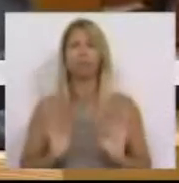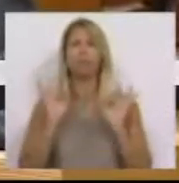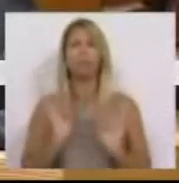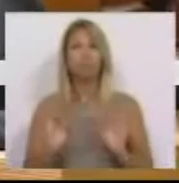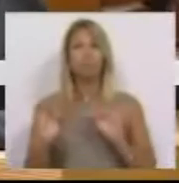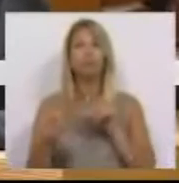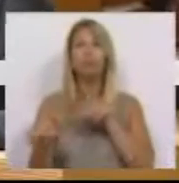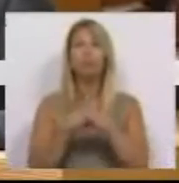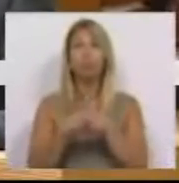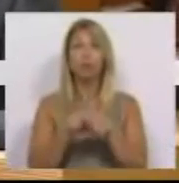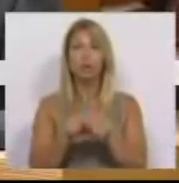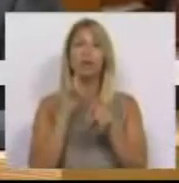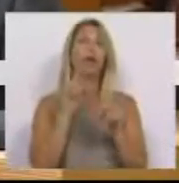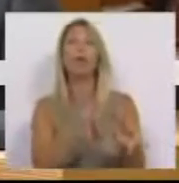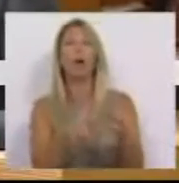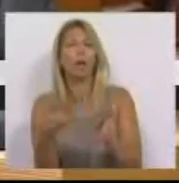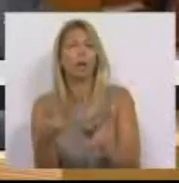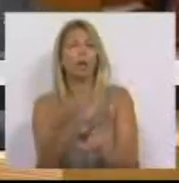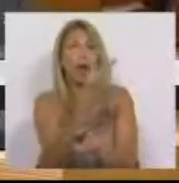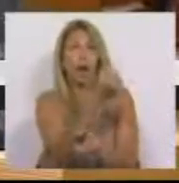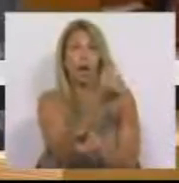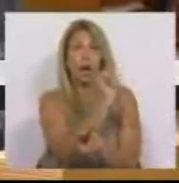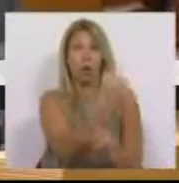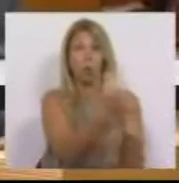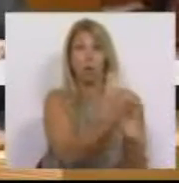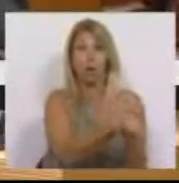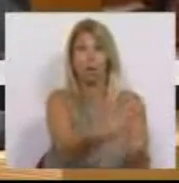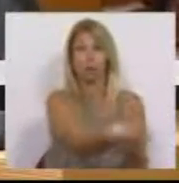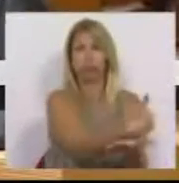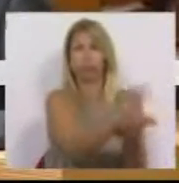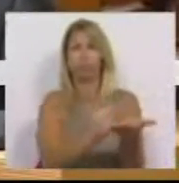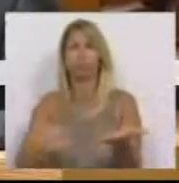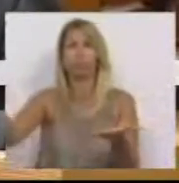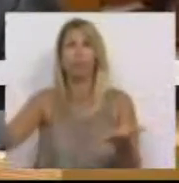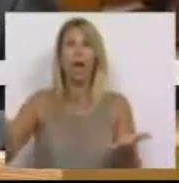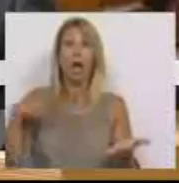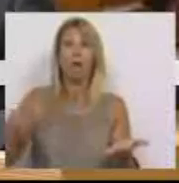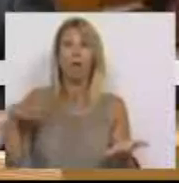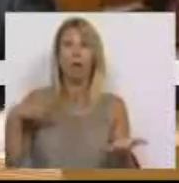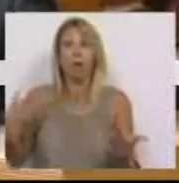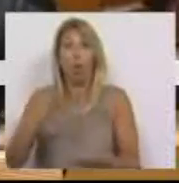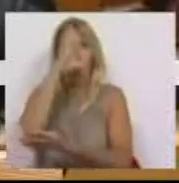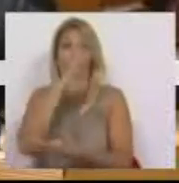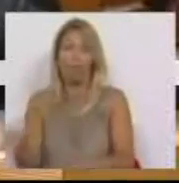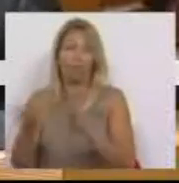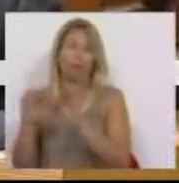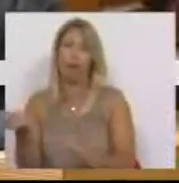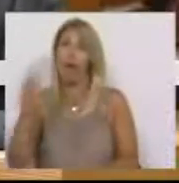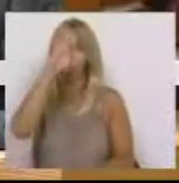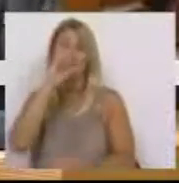transferência de rendimento do trabalho para o capital, que o atual Governo, assim como os anteriores, insiste em aplicar.